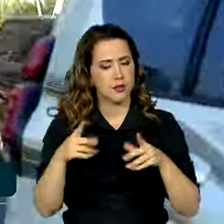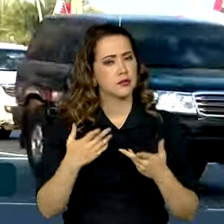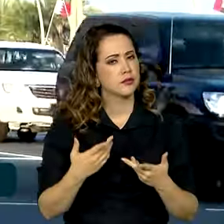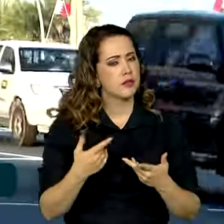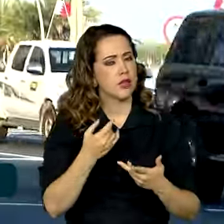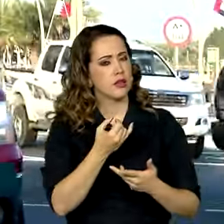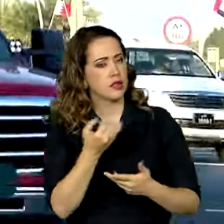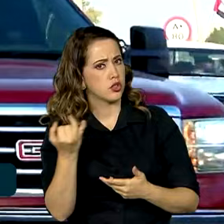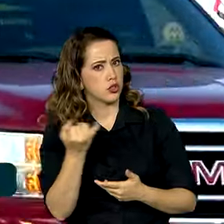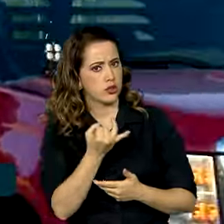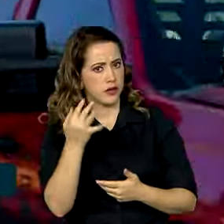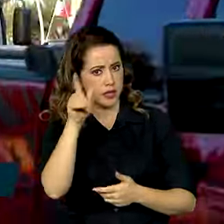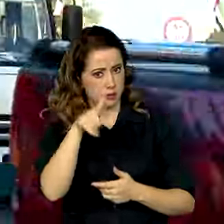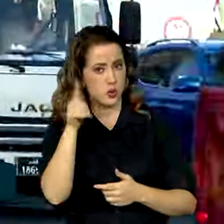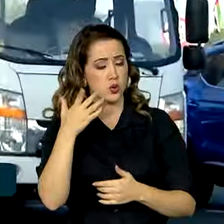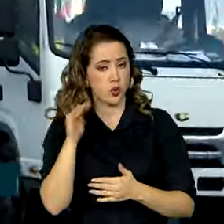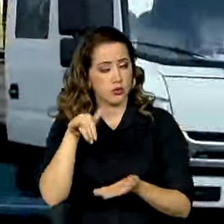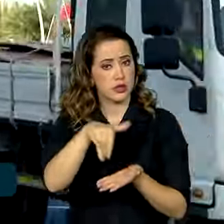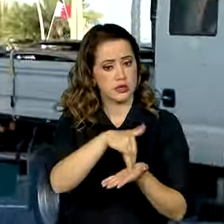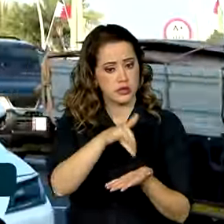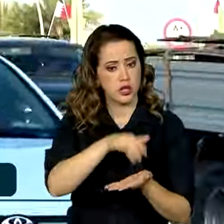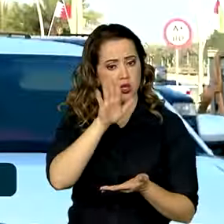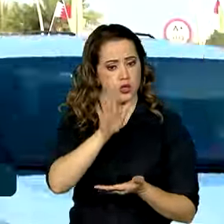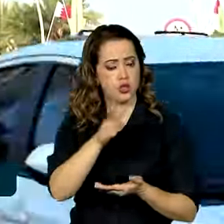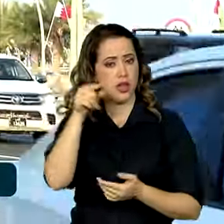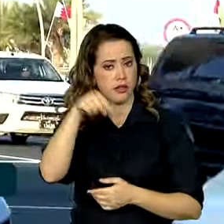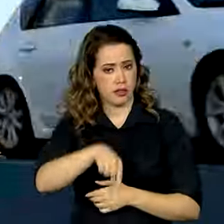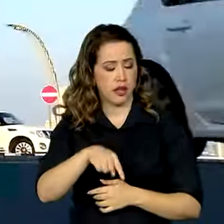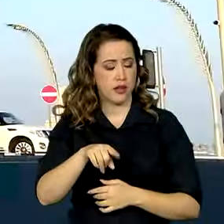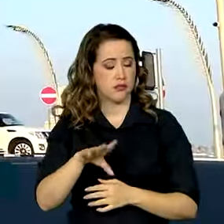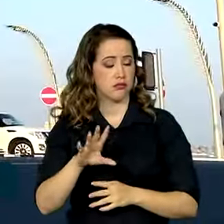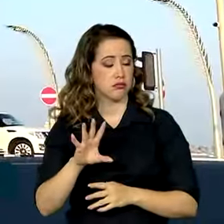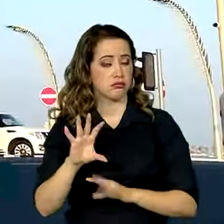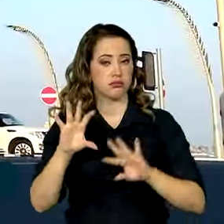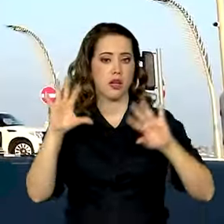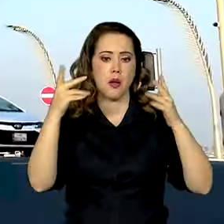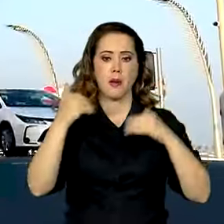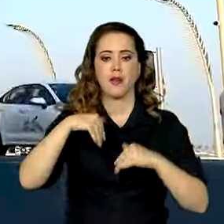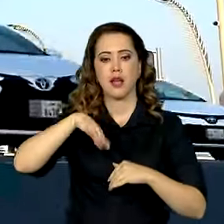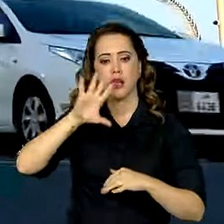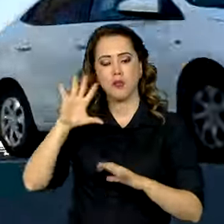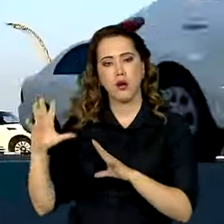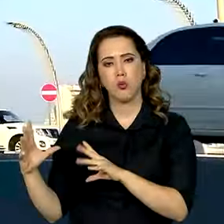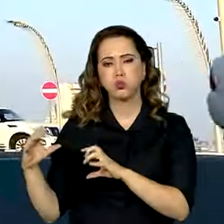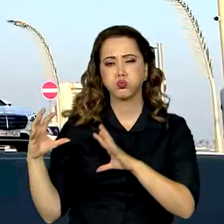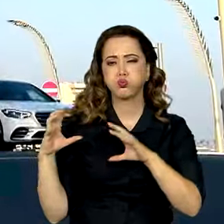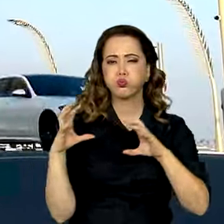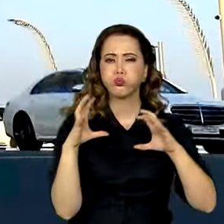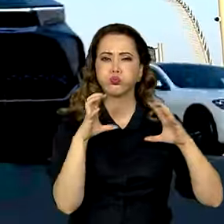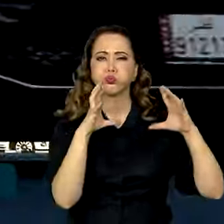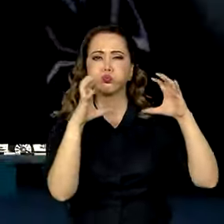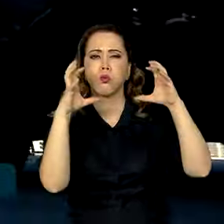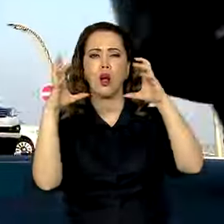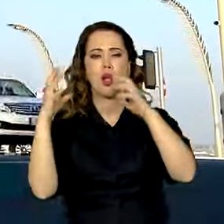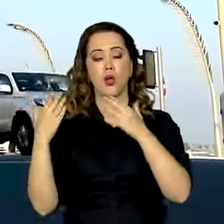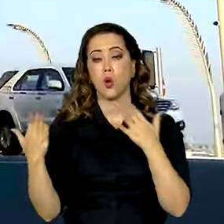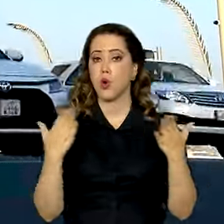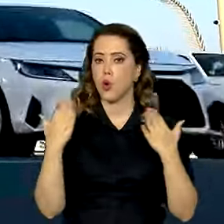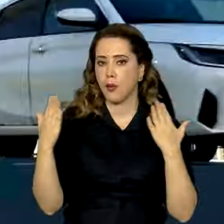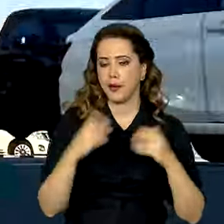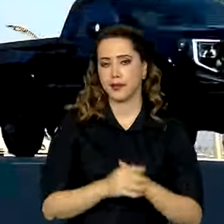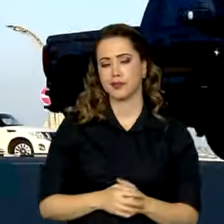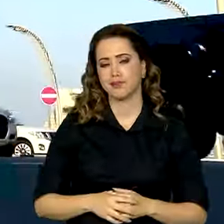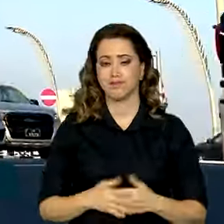registradas e que vão circular por aqui já fizeram dessa edição a que mais poluiu de todas elas. Uma